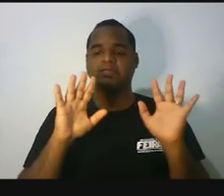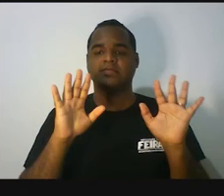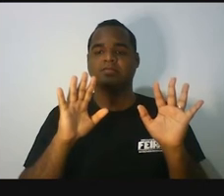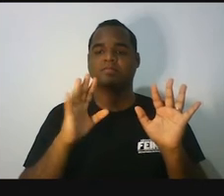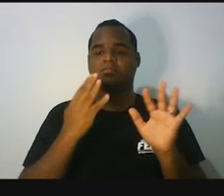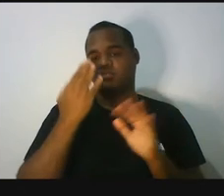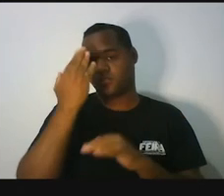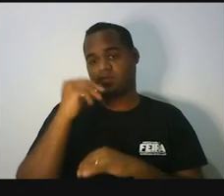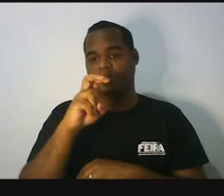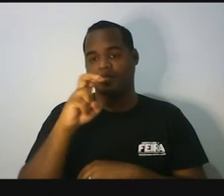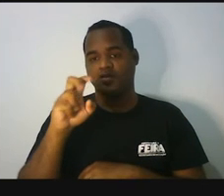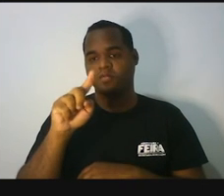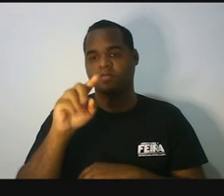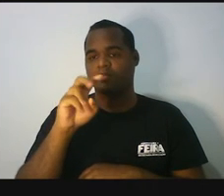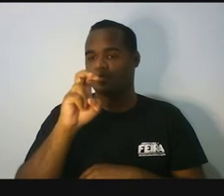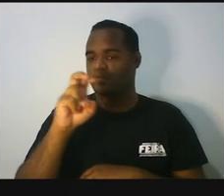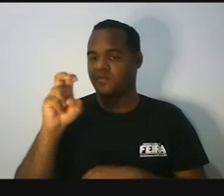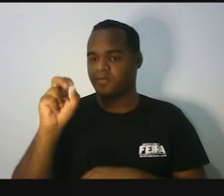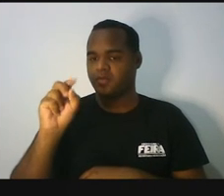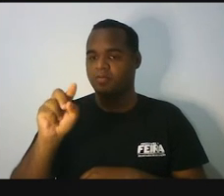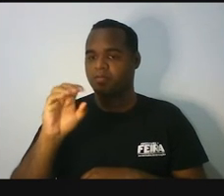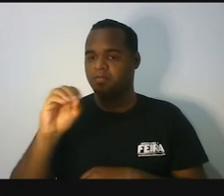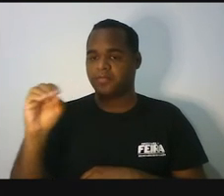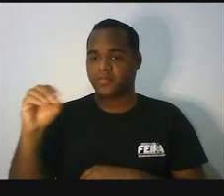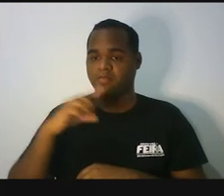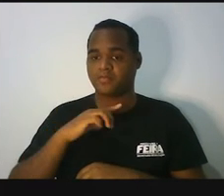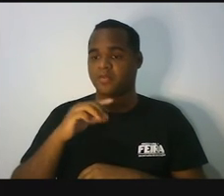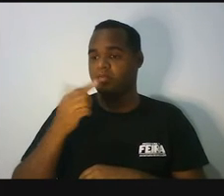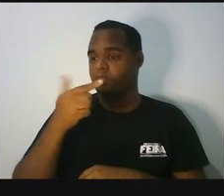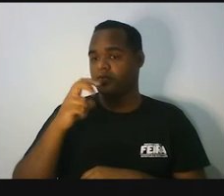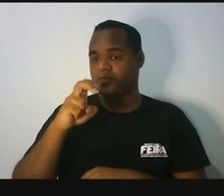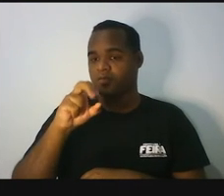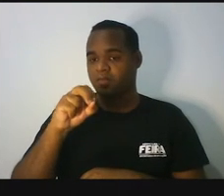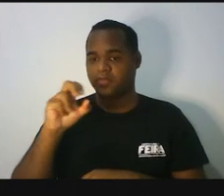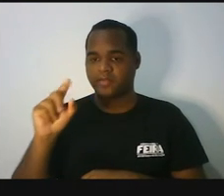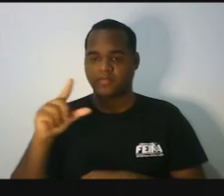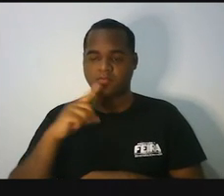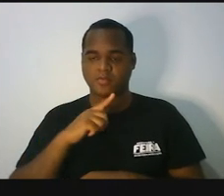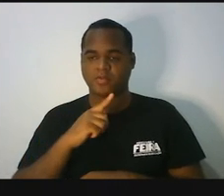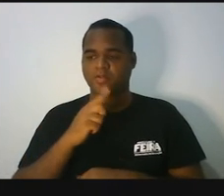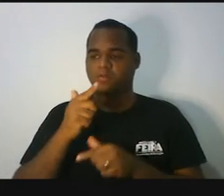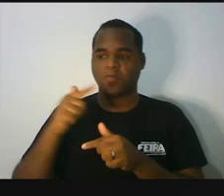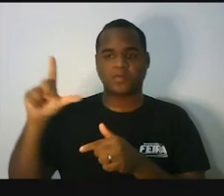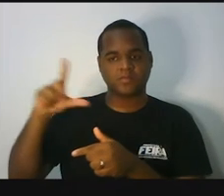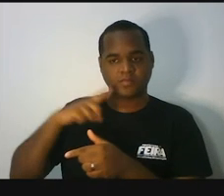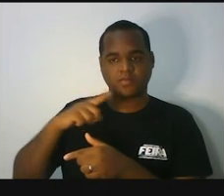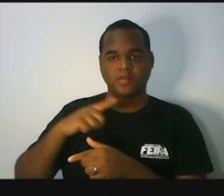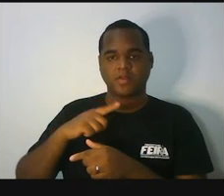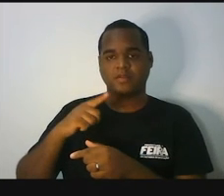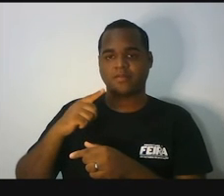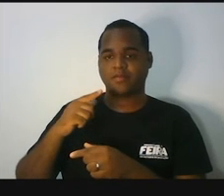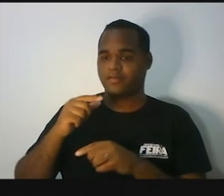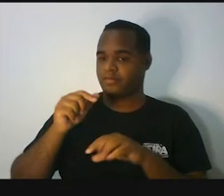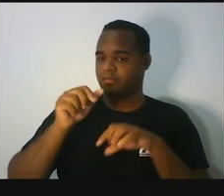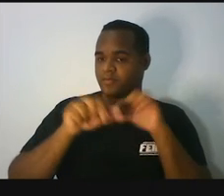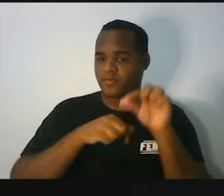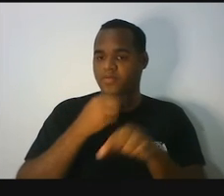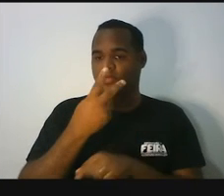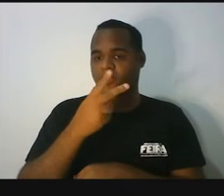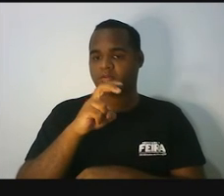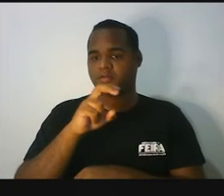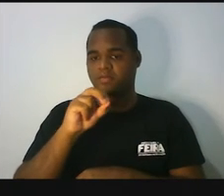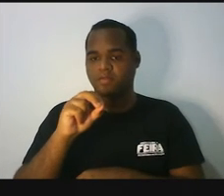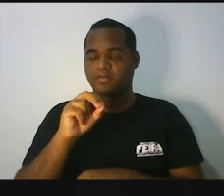de 550 mil a creche custa 250 mil para eu descobrir o parque é só eu pegar o que